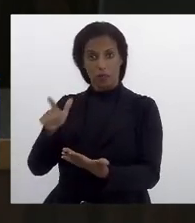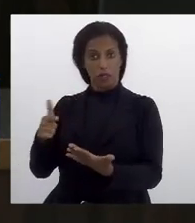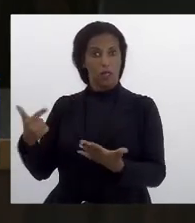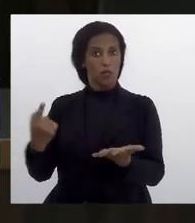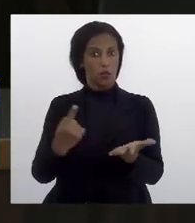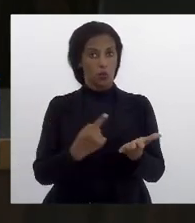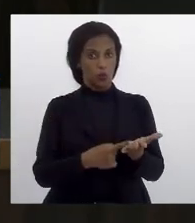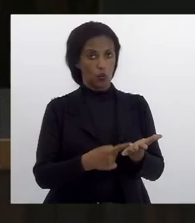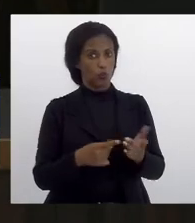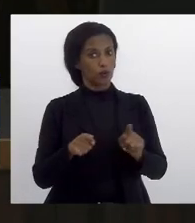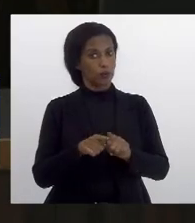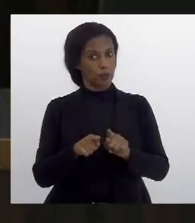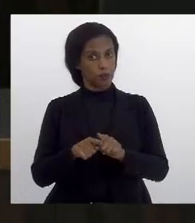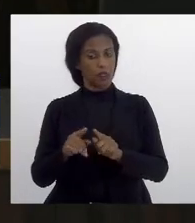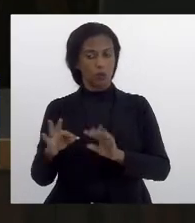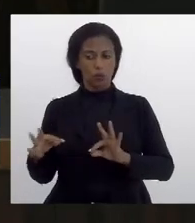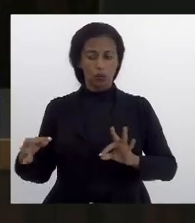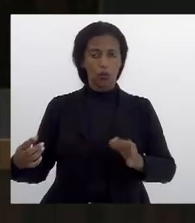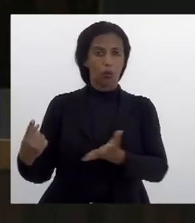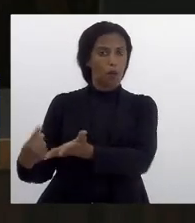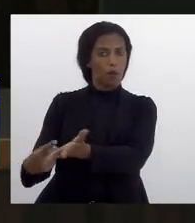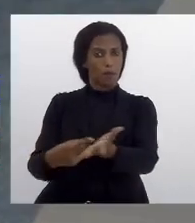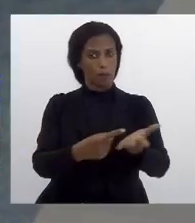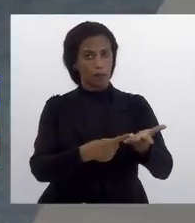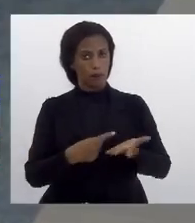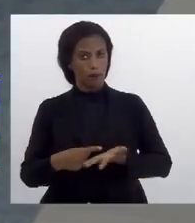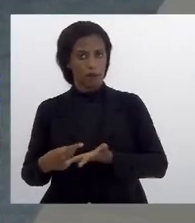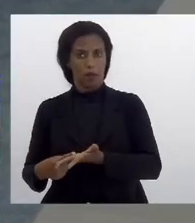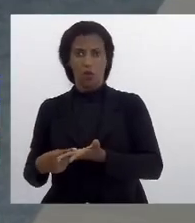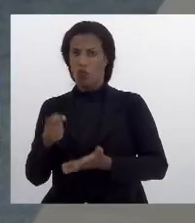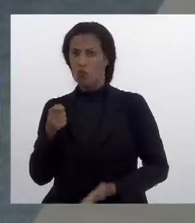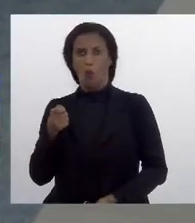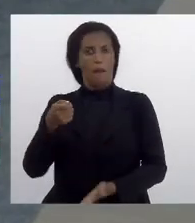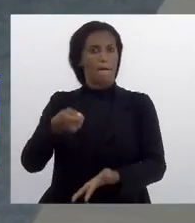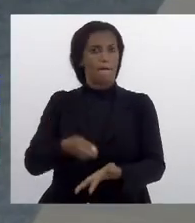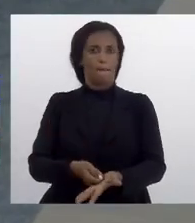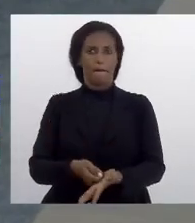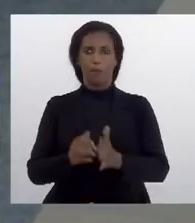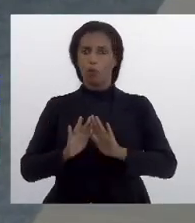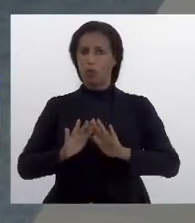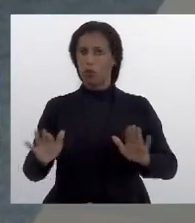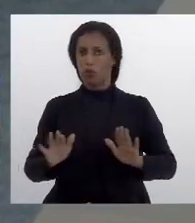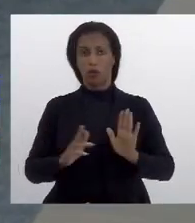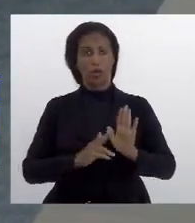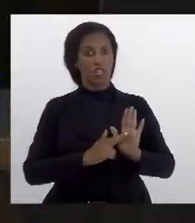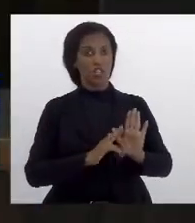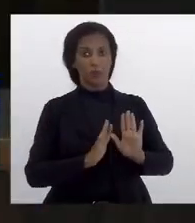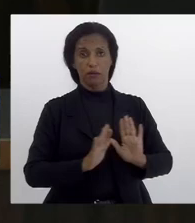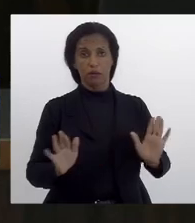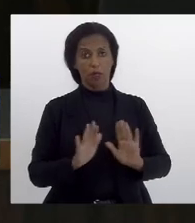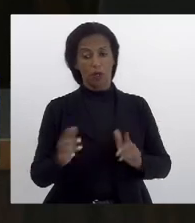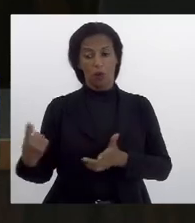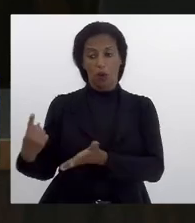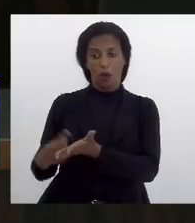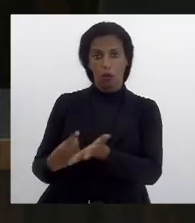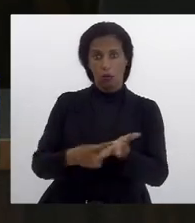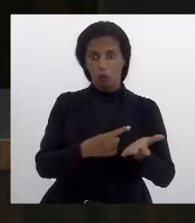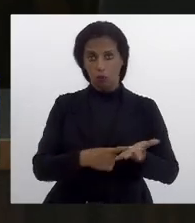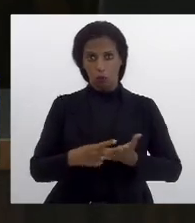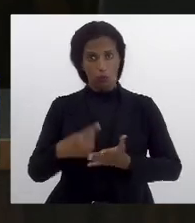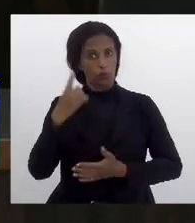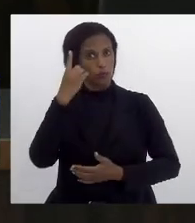concordar foi um acordo não foi uma imposição nem regimental foi um acordo